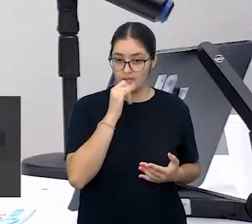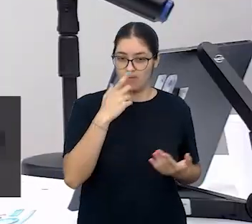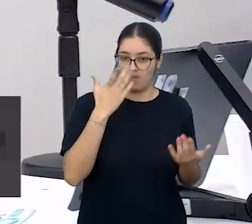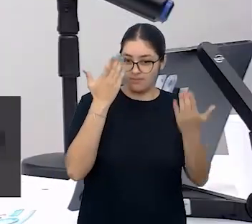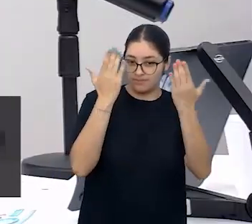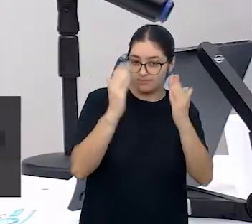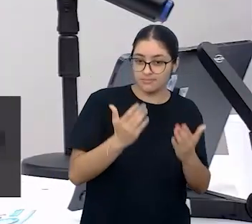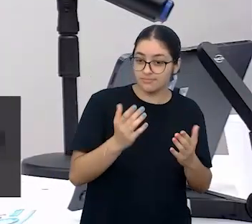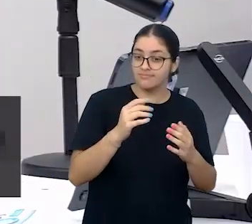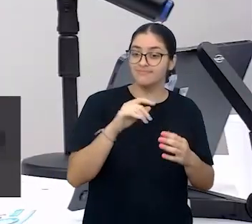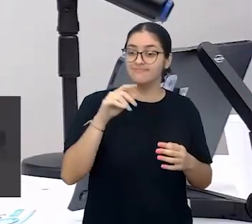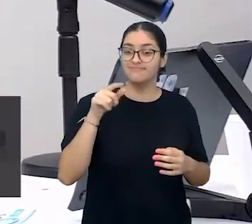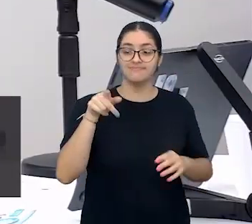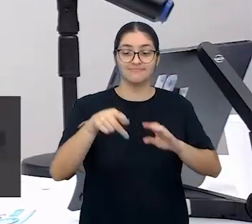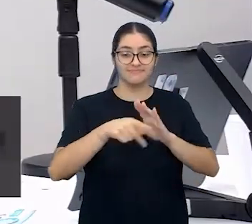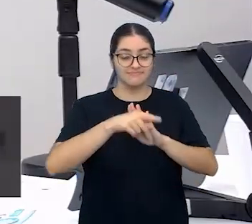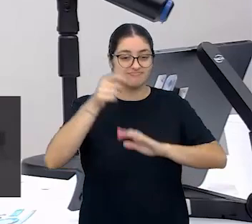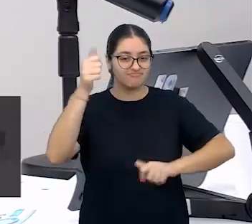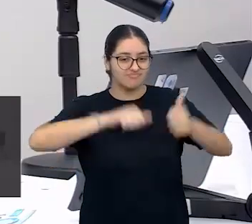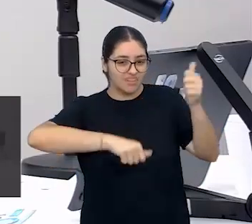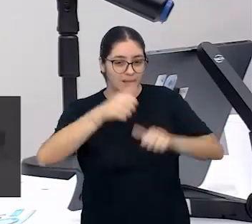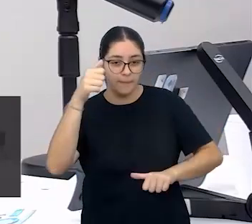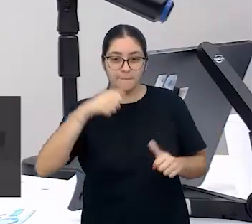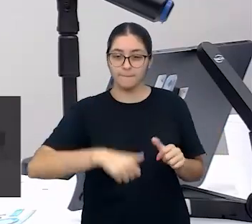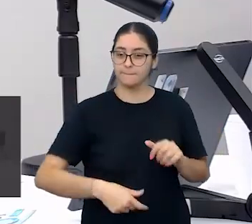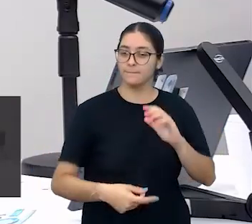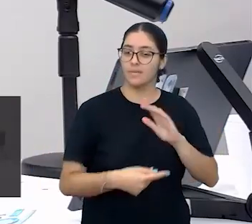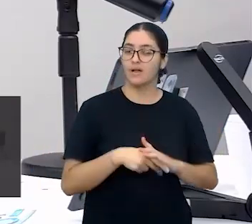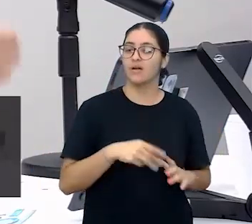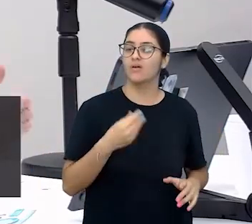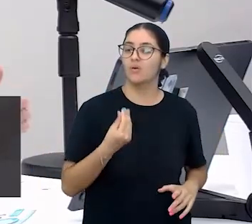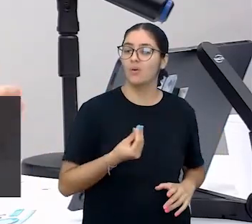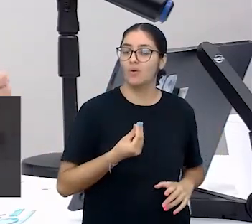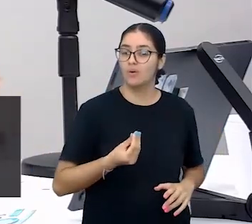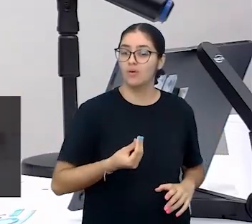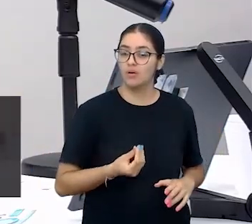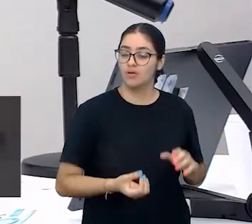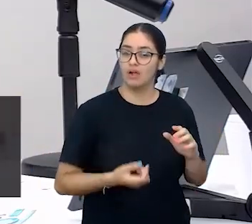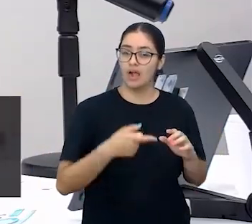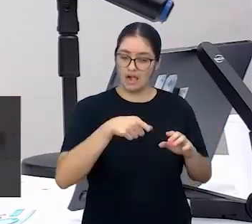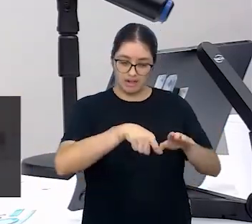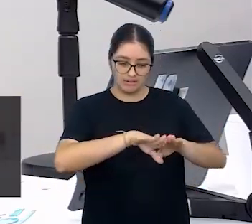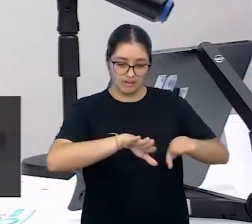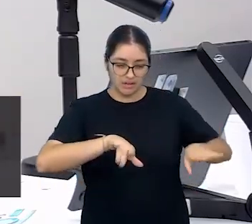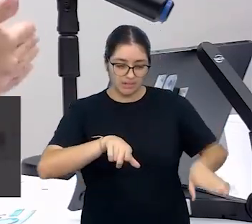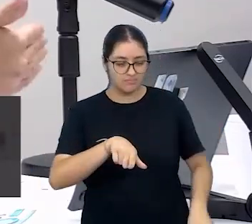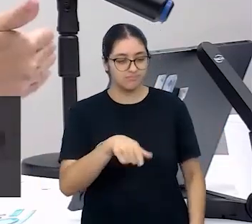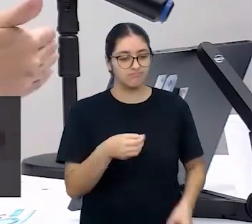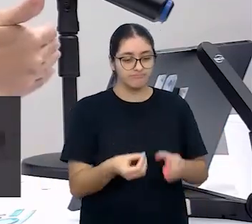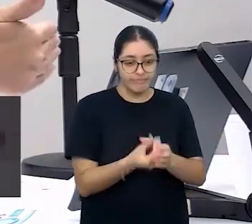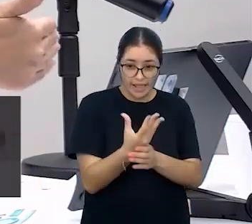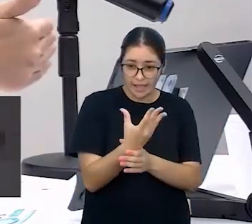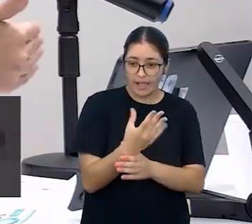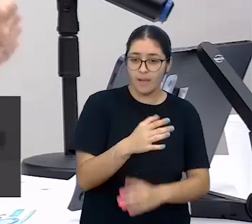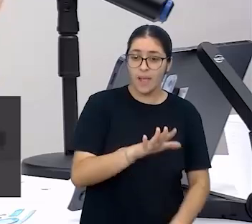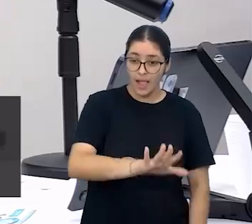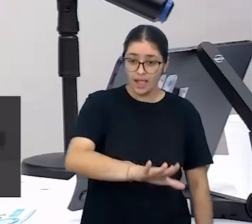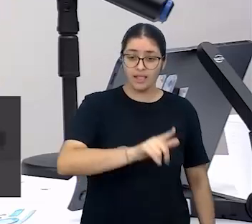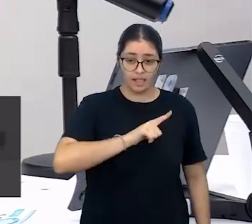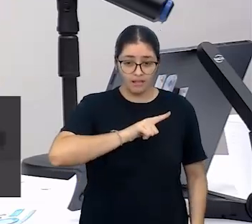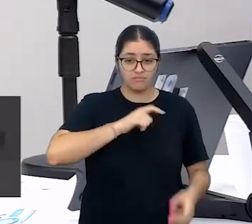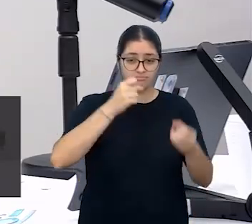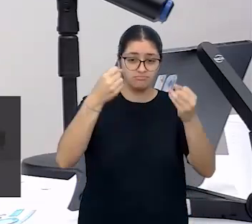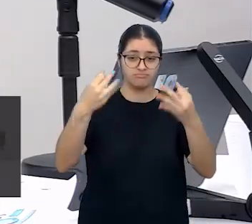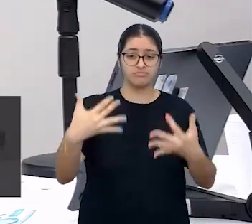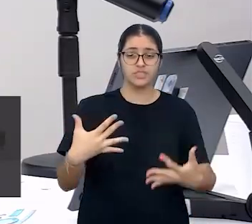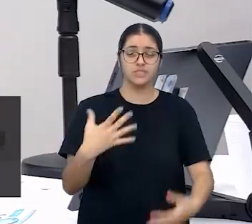esse jeito de olhar para aquilo, para a produção da criança, tem uma explicação, né? Porque a